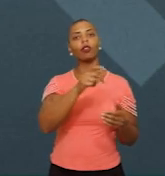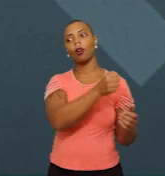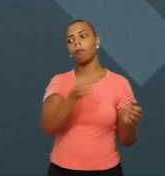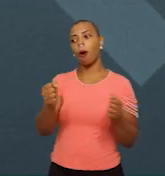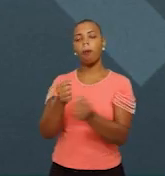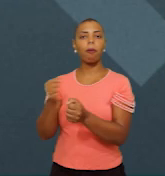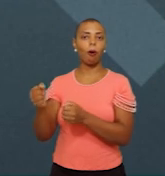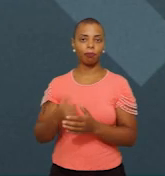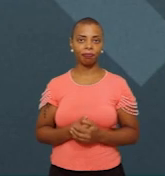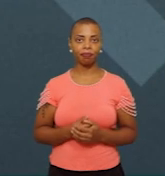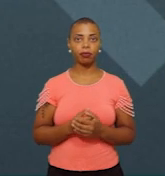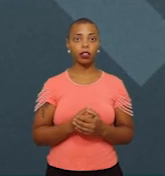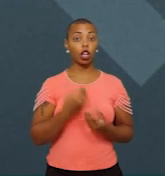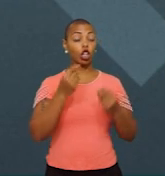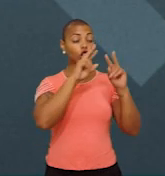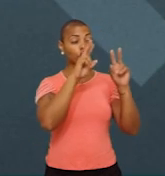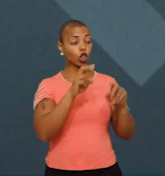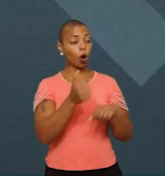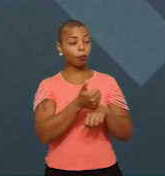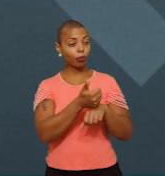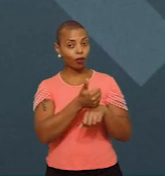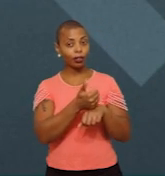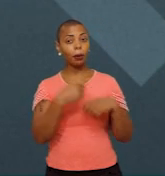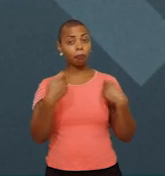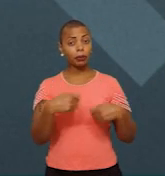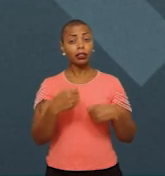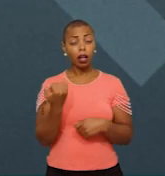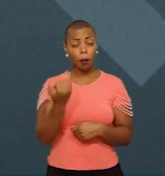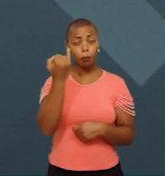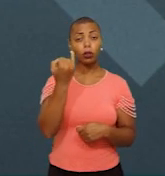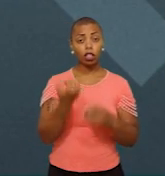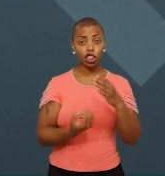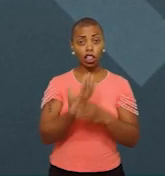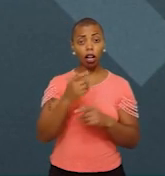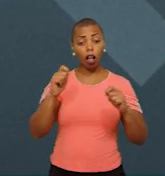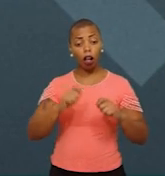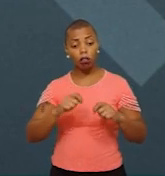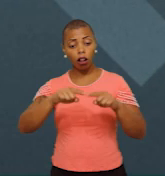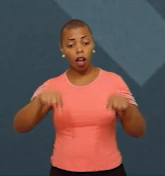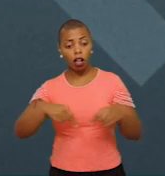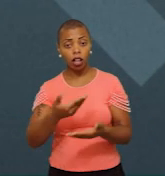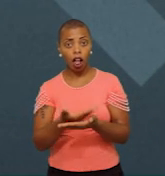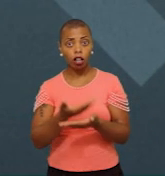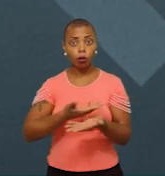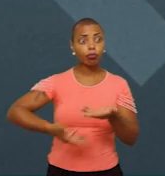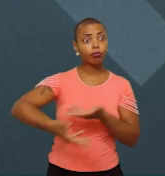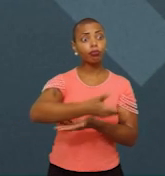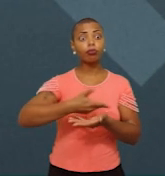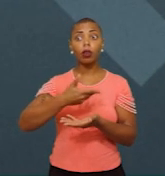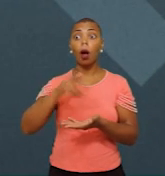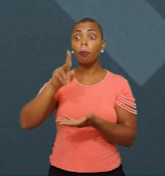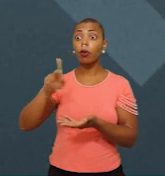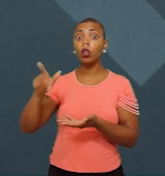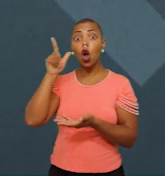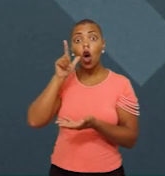vista da carreira, é importante que a gente construa condições para que a sala de aula continue sendo atrativa para os